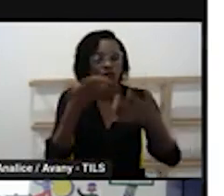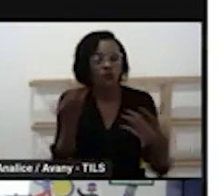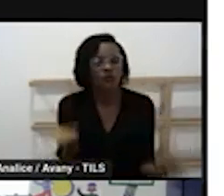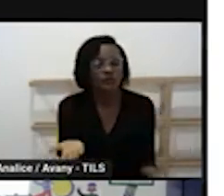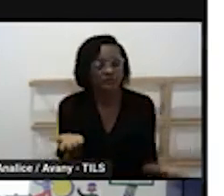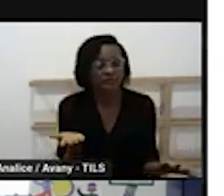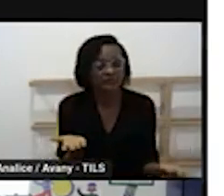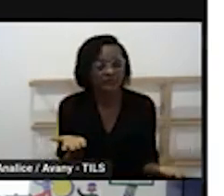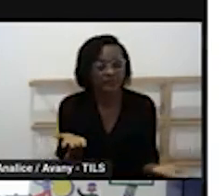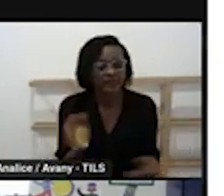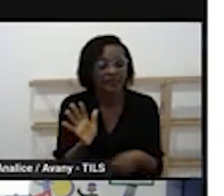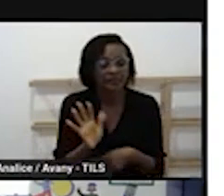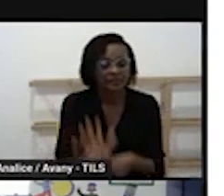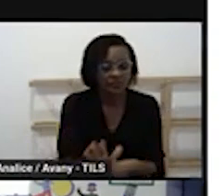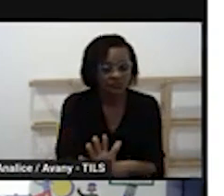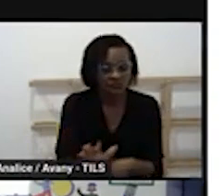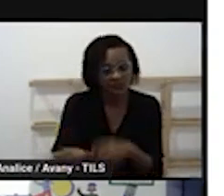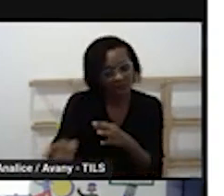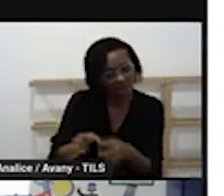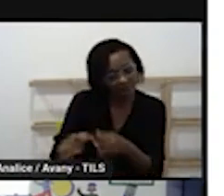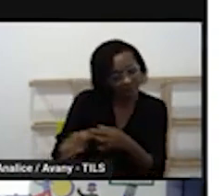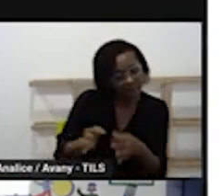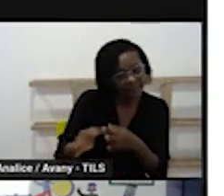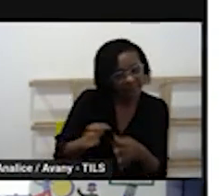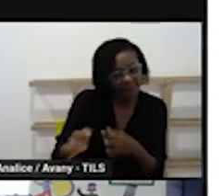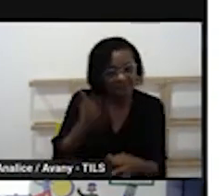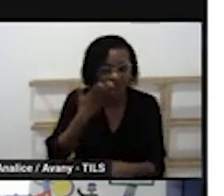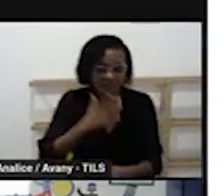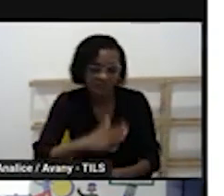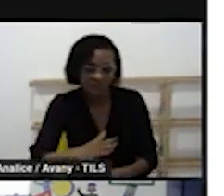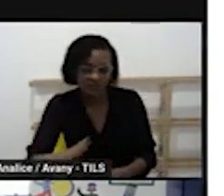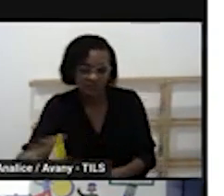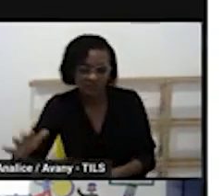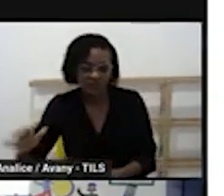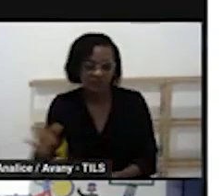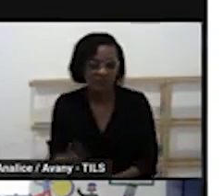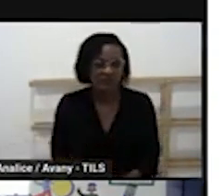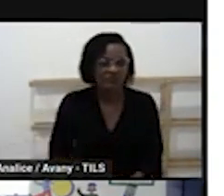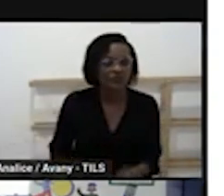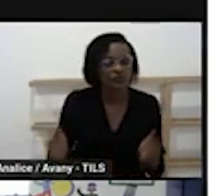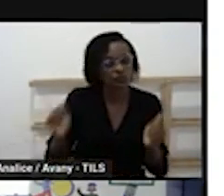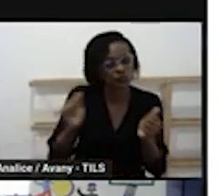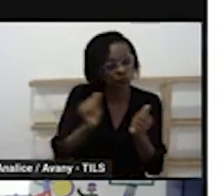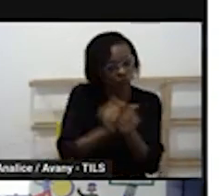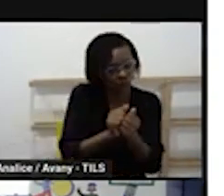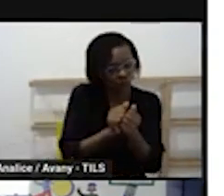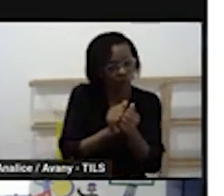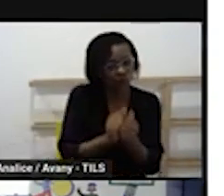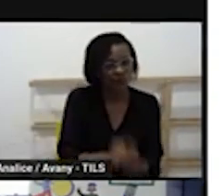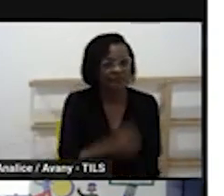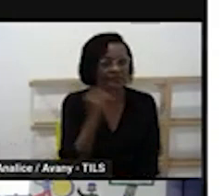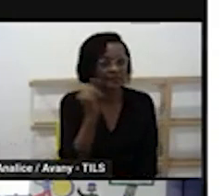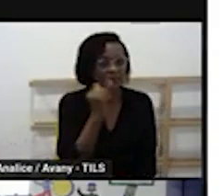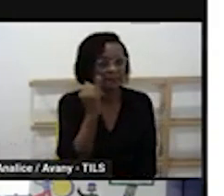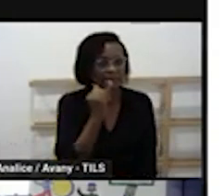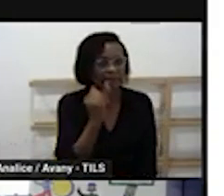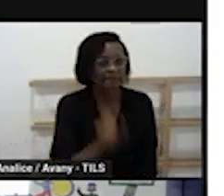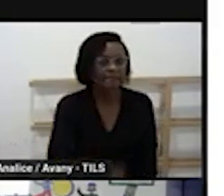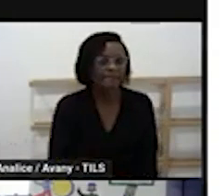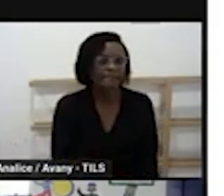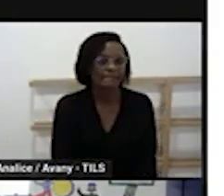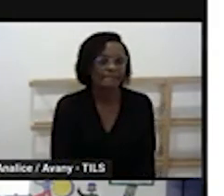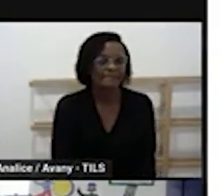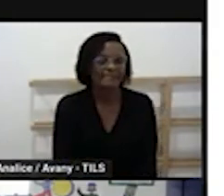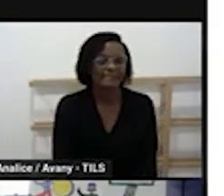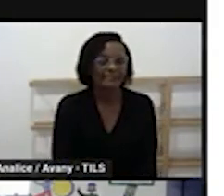e de envolvimento das crianças não apenas um conteúdo o saber estou falando um conteúdo porque às vezes quando a